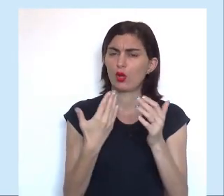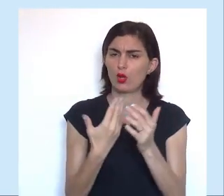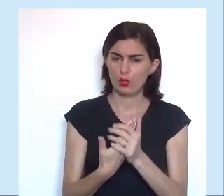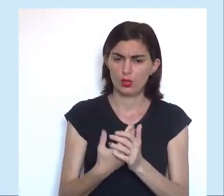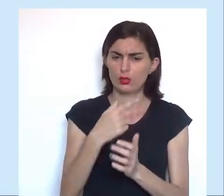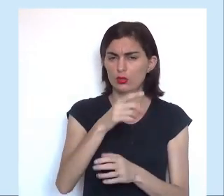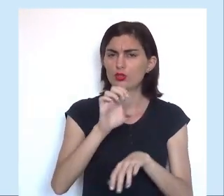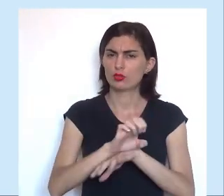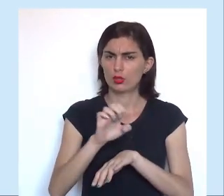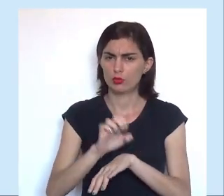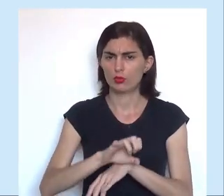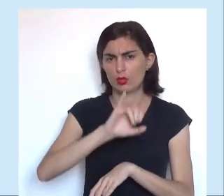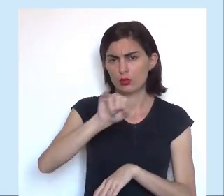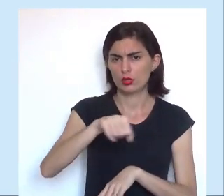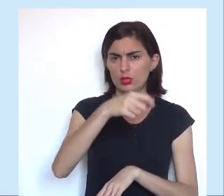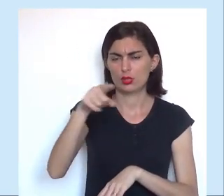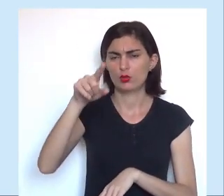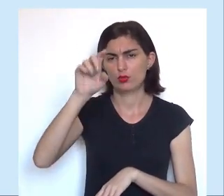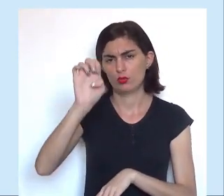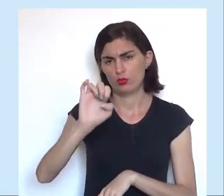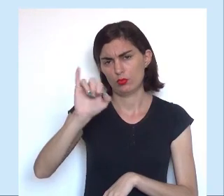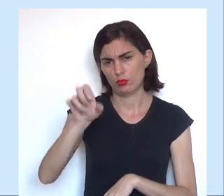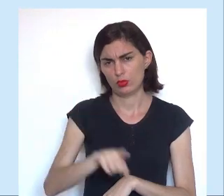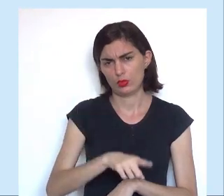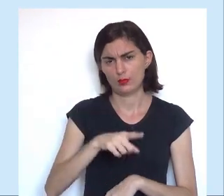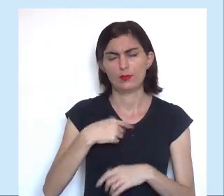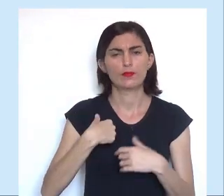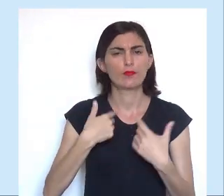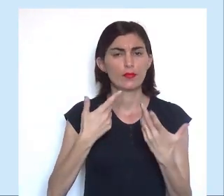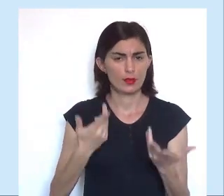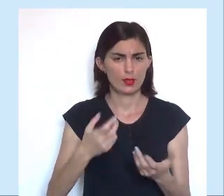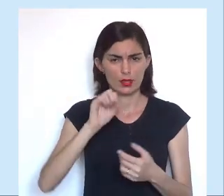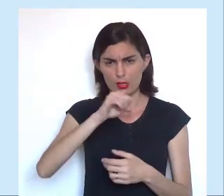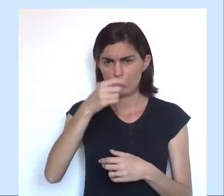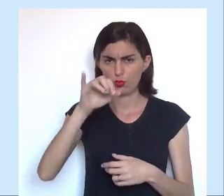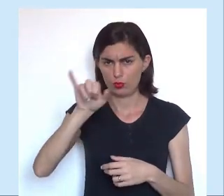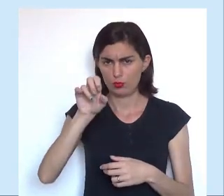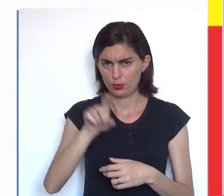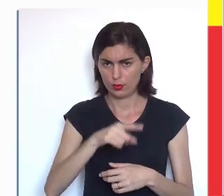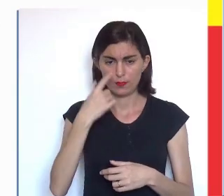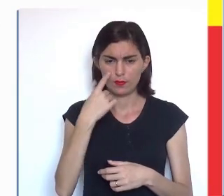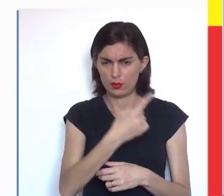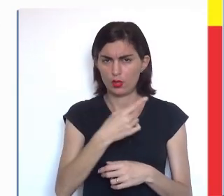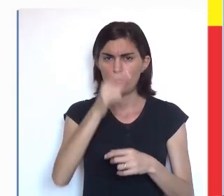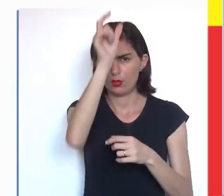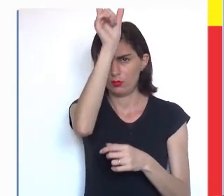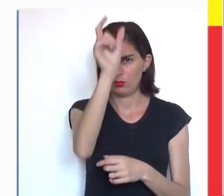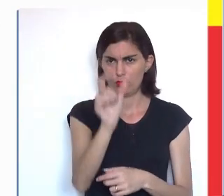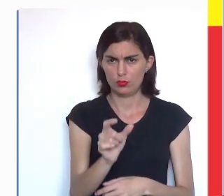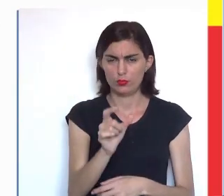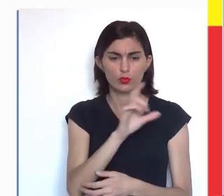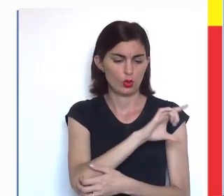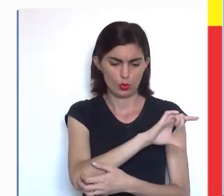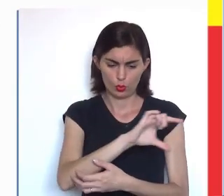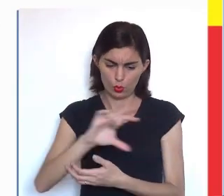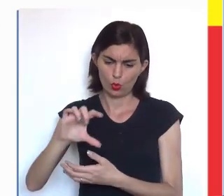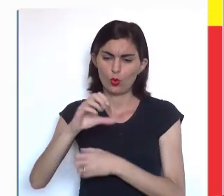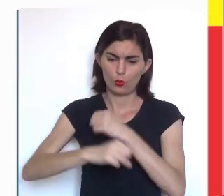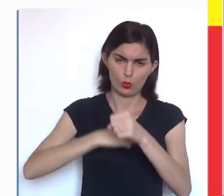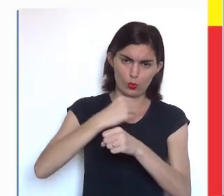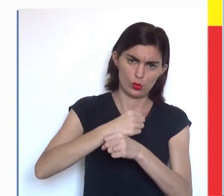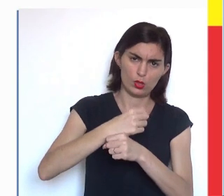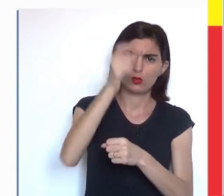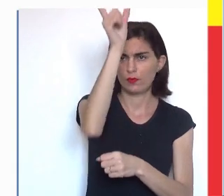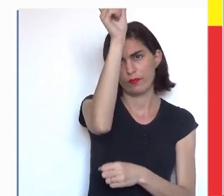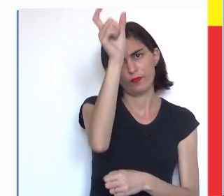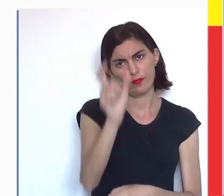Escola Estadual São José, ok? Então, tem no eixo horizontal o ano,